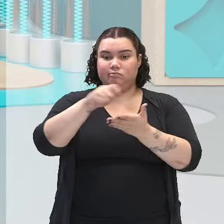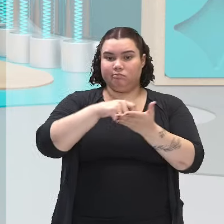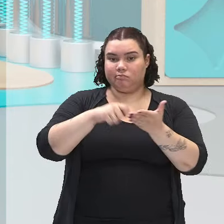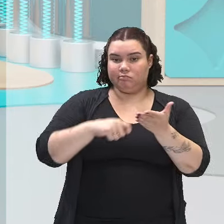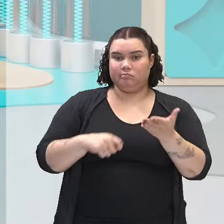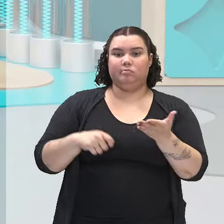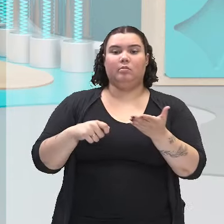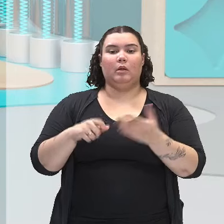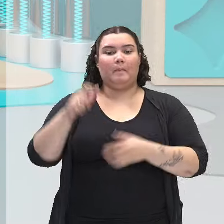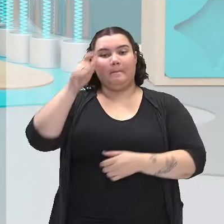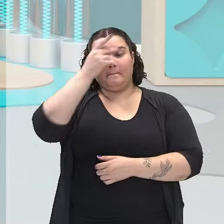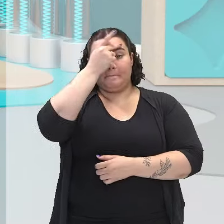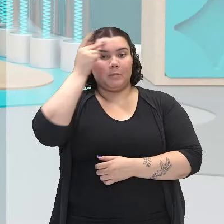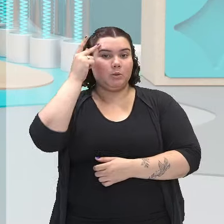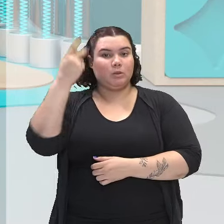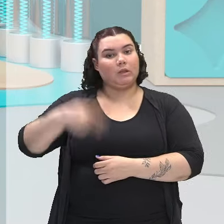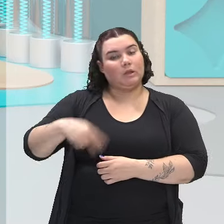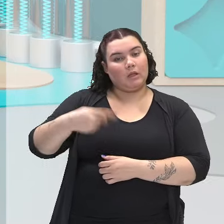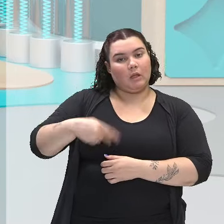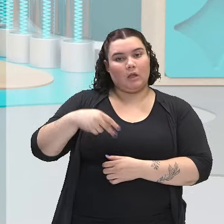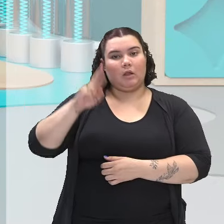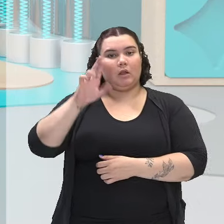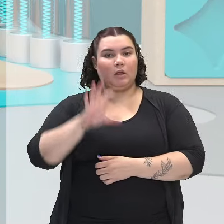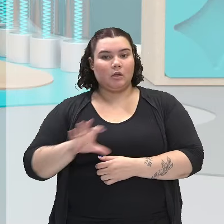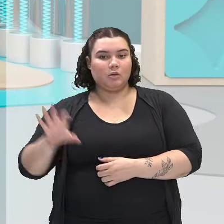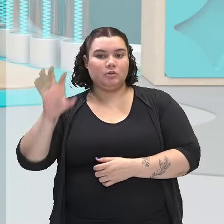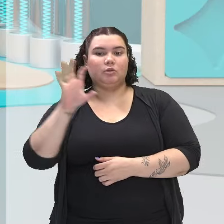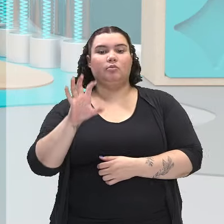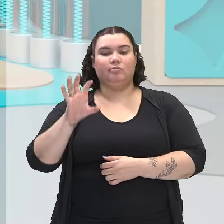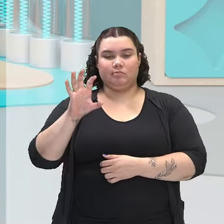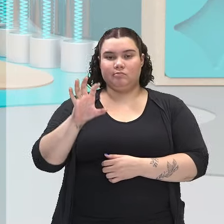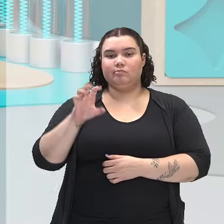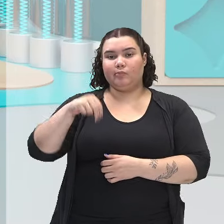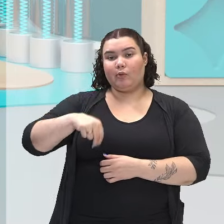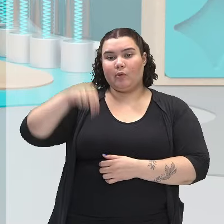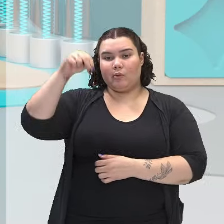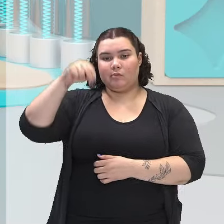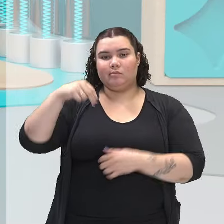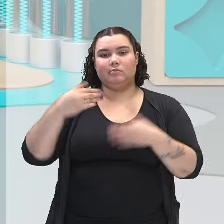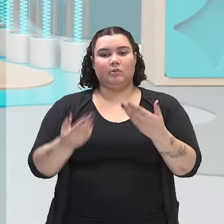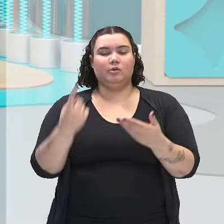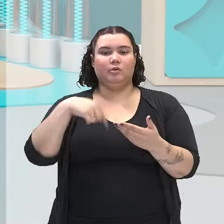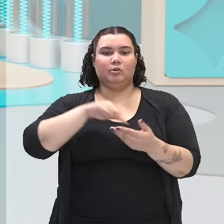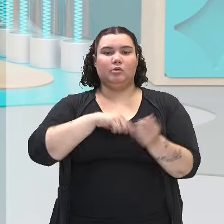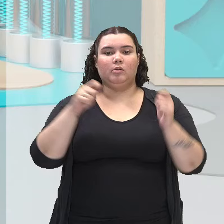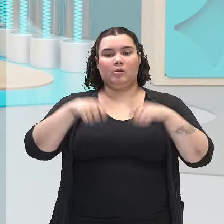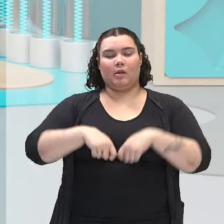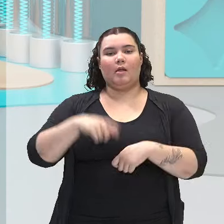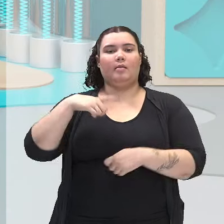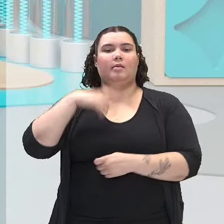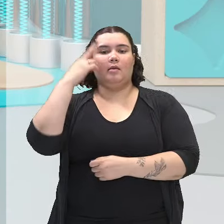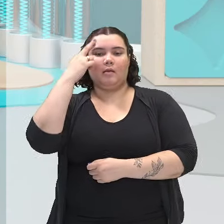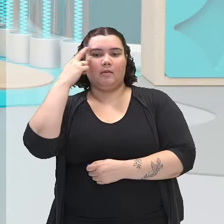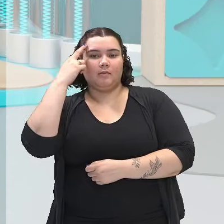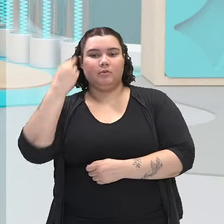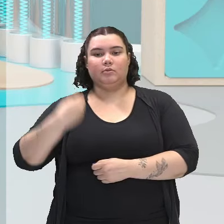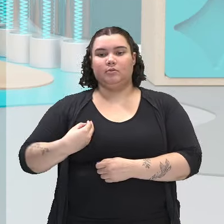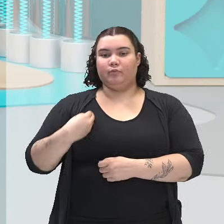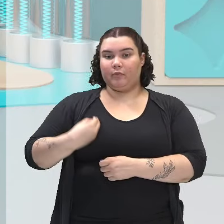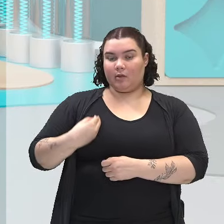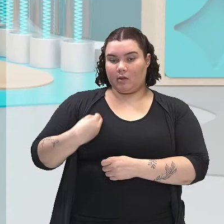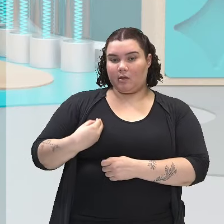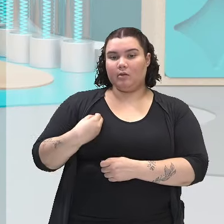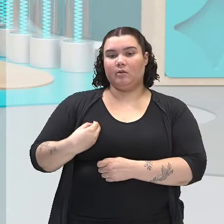pessoas daqui da nossa região e a gente pode tirar como reflexões de vida,